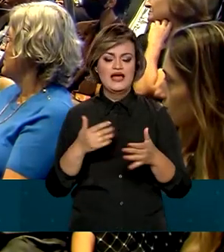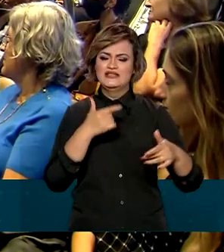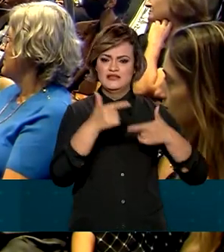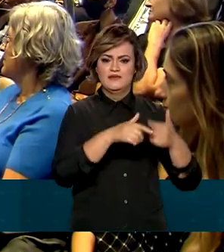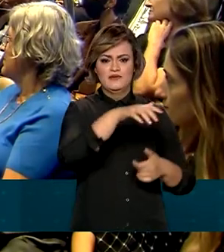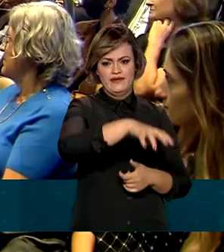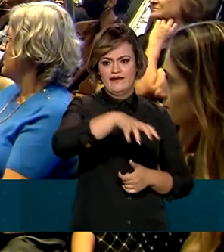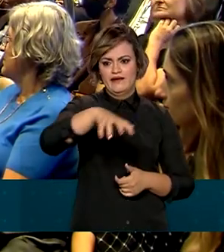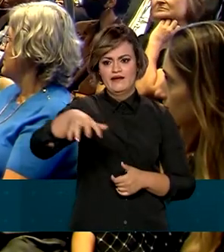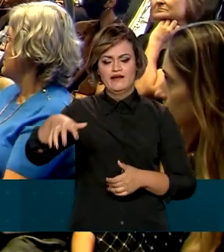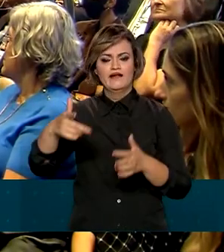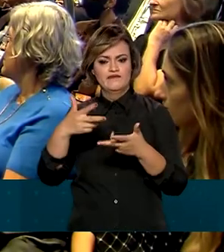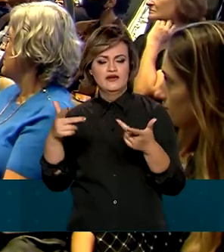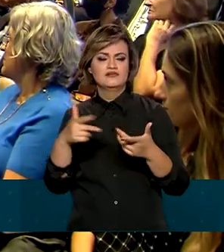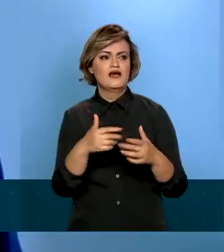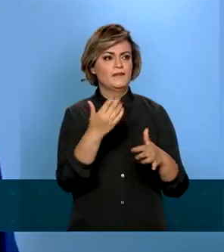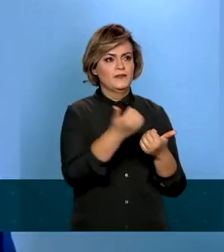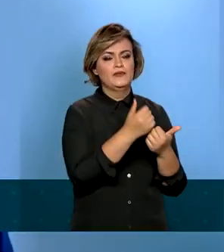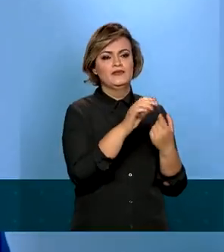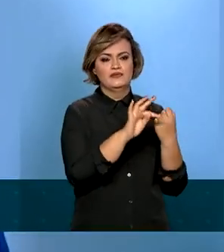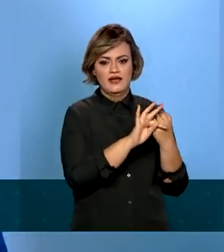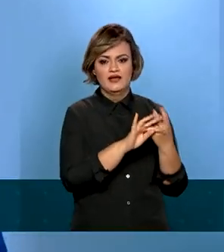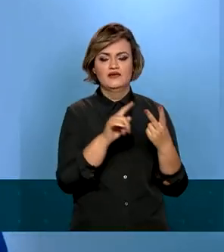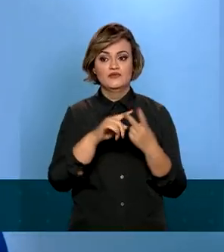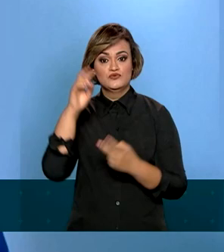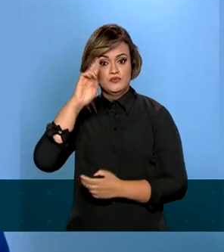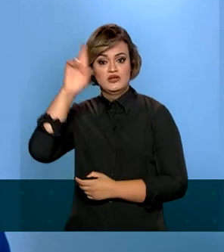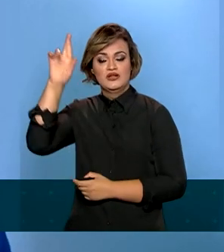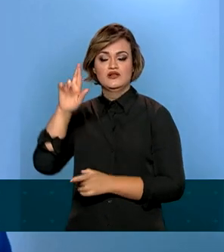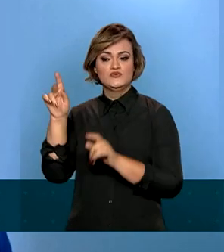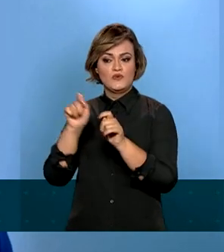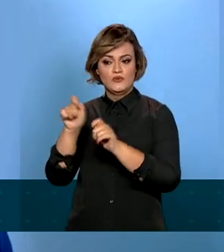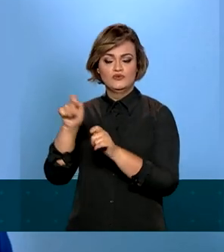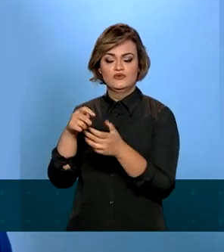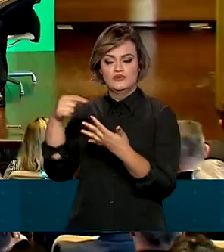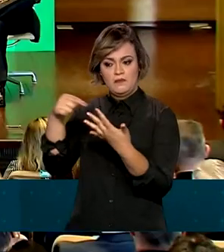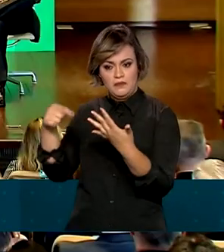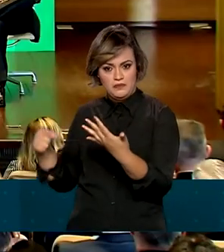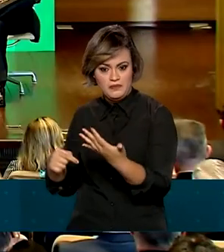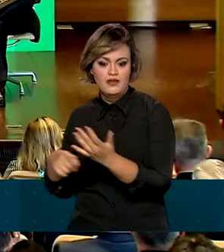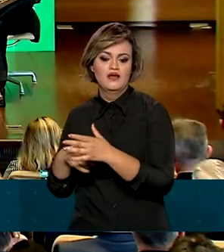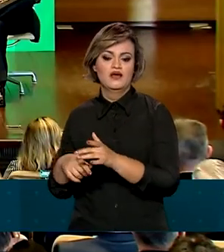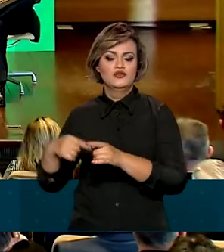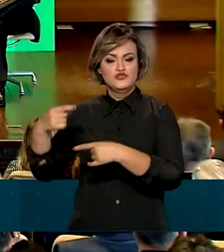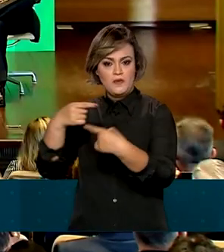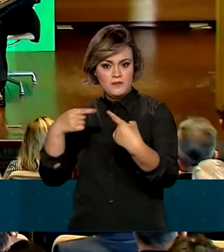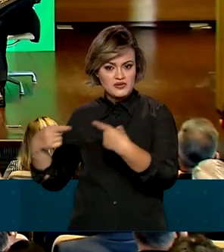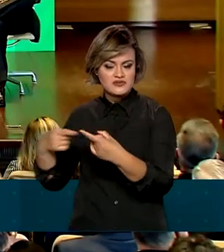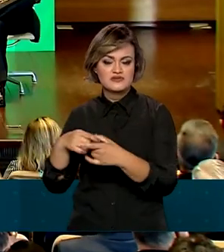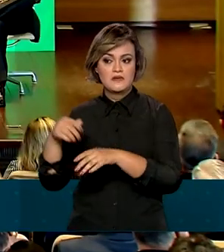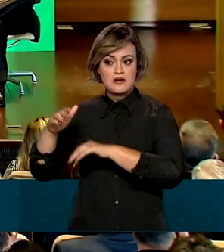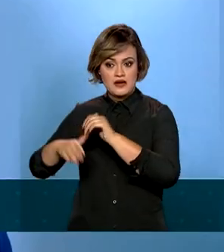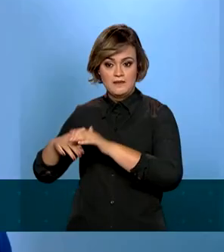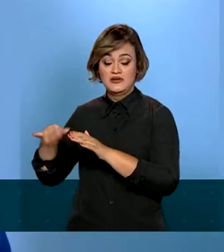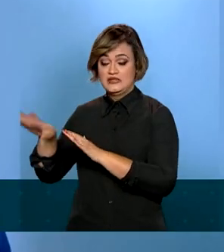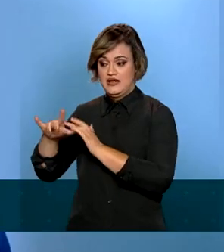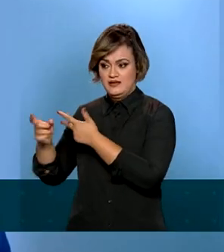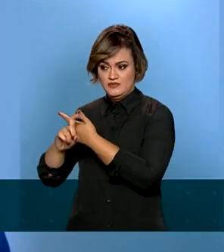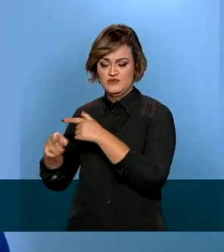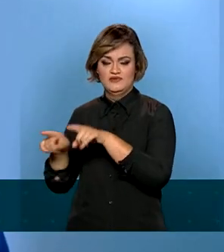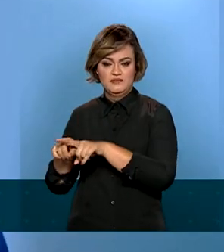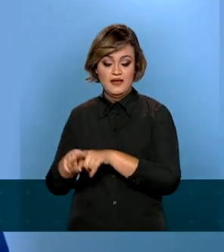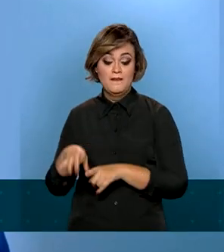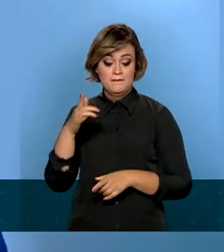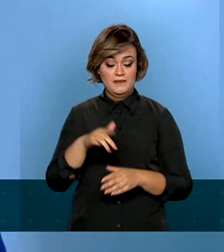cargos de chefe da assessoria técnica e superintendente de controle de obrigações, de competição e executivo, além